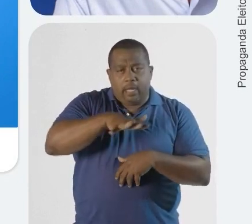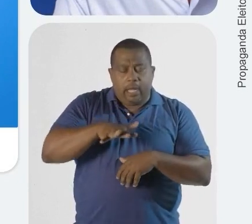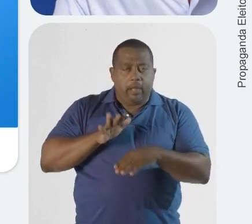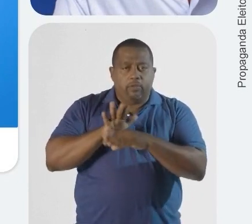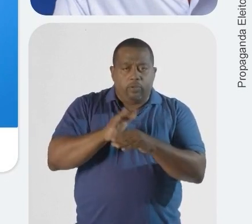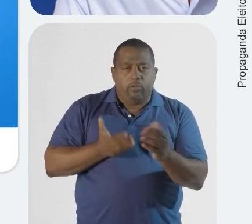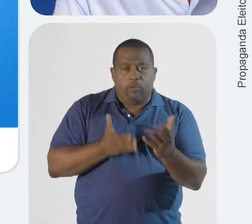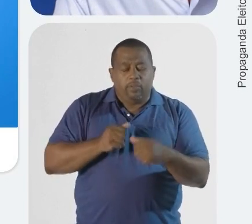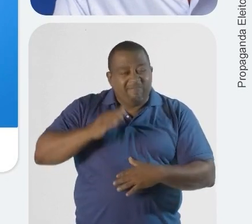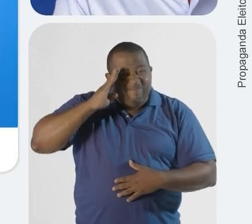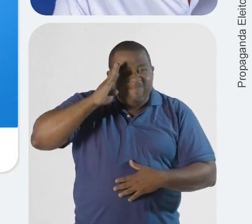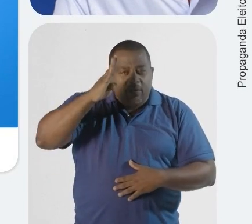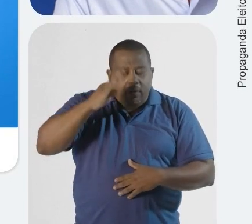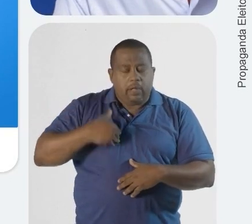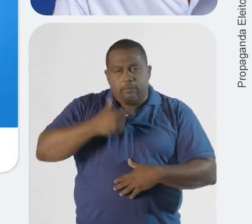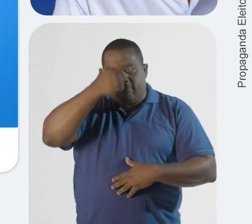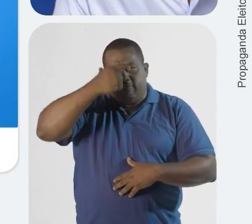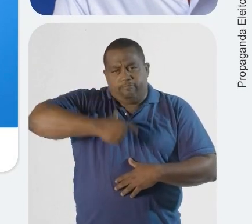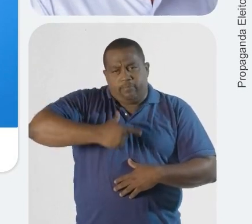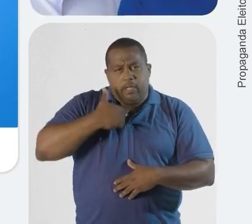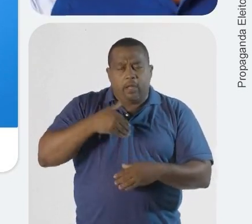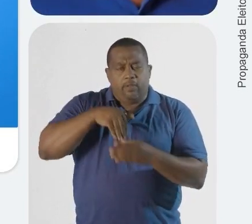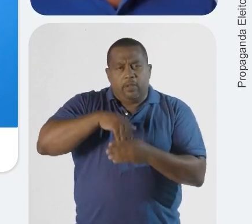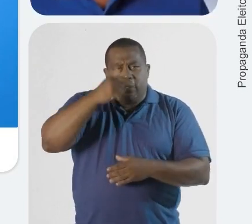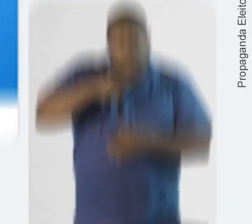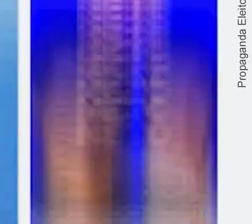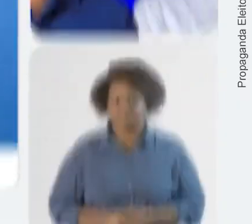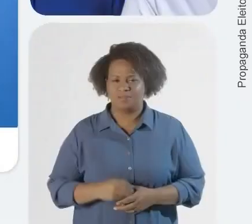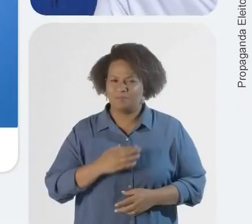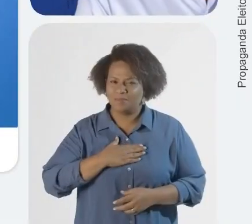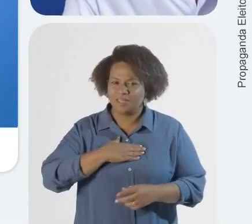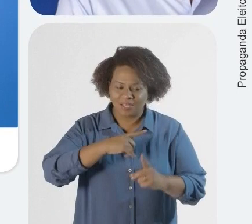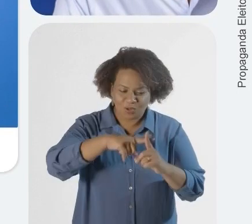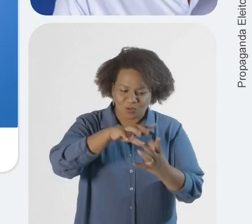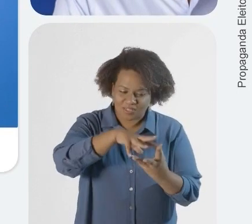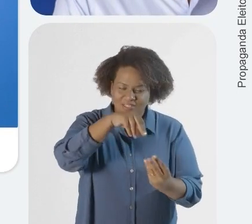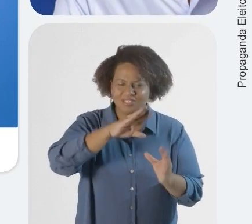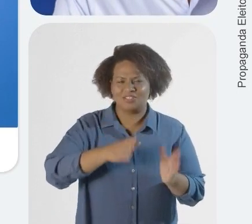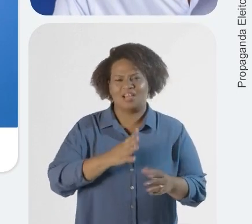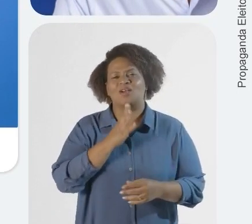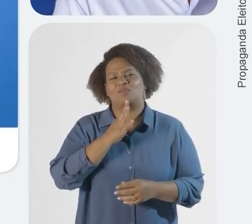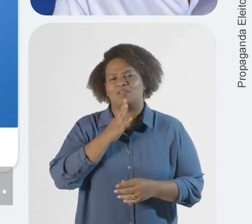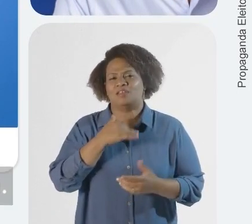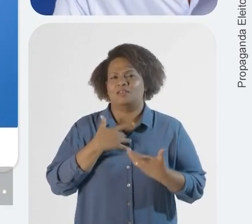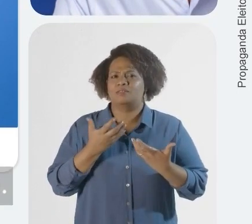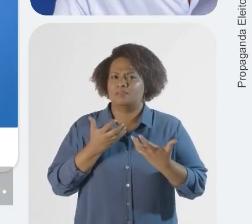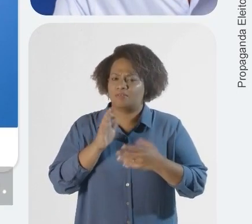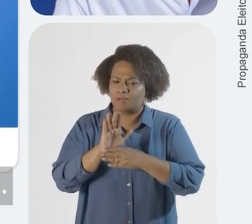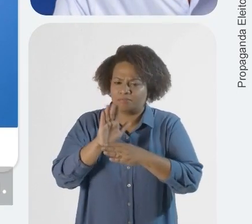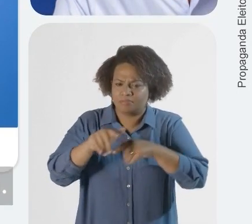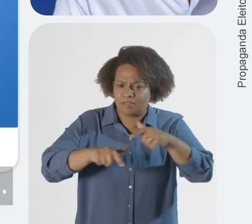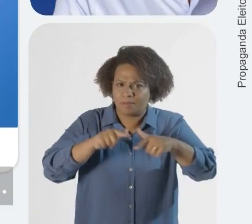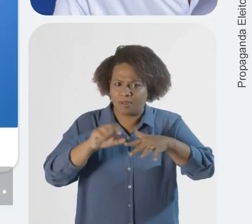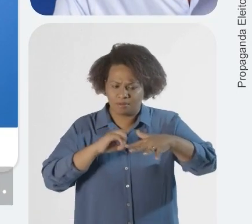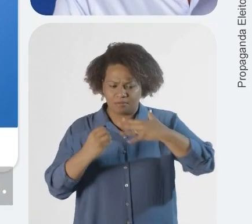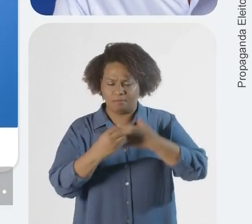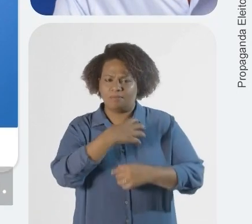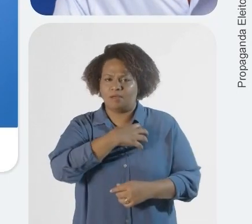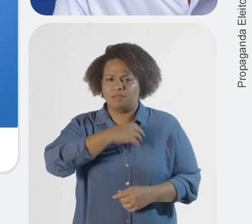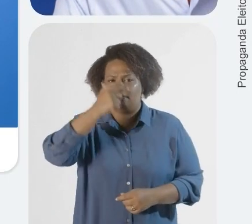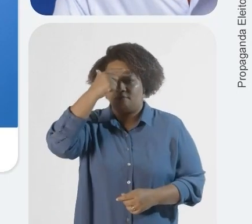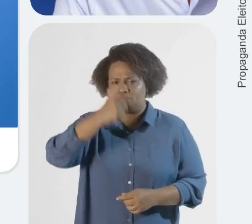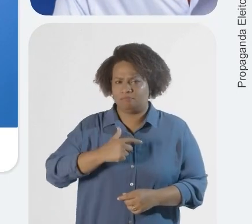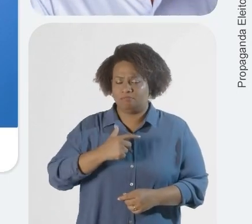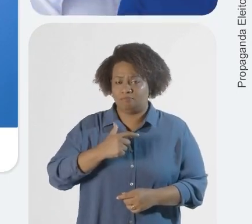resgate de jovens, prioridades, missionário e serineu, 10, 7, 7, 7. Minha Cruz das Almas já me conhece. Quero muito trabalhar pelo Recôncavo pela